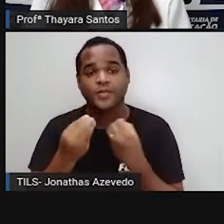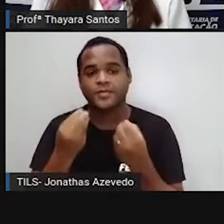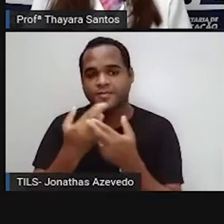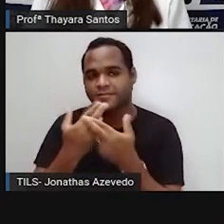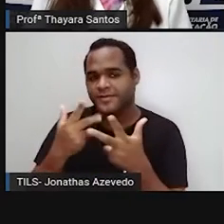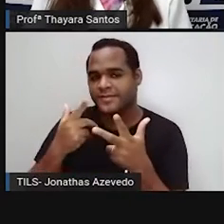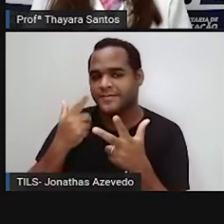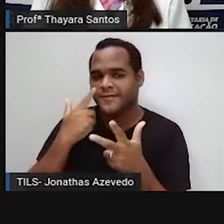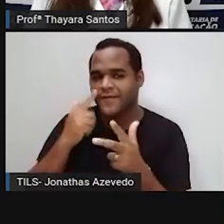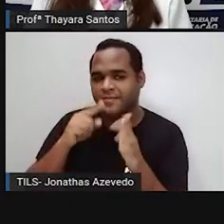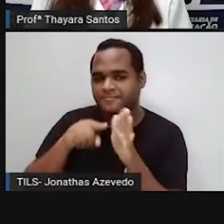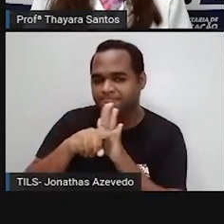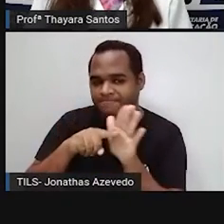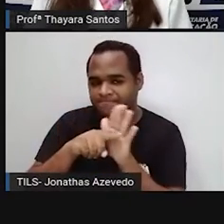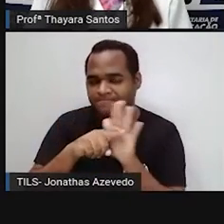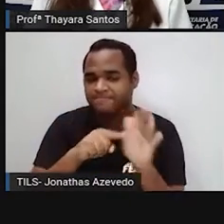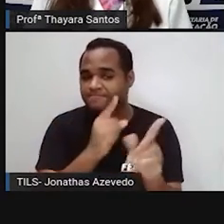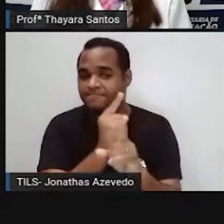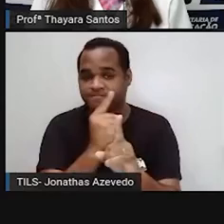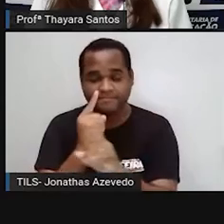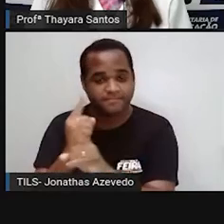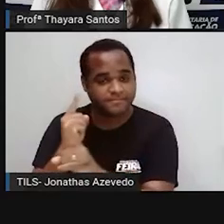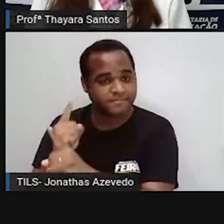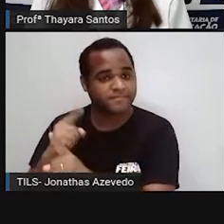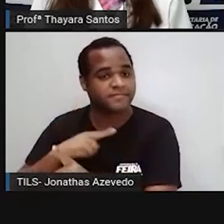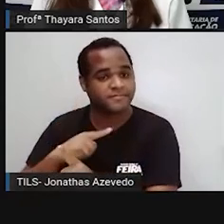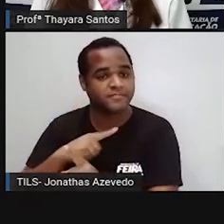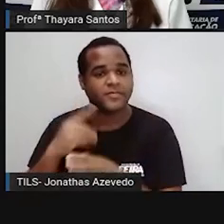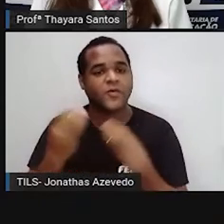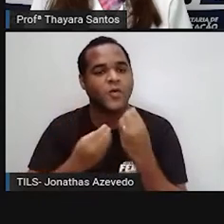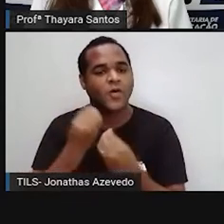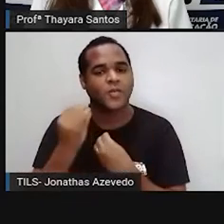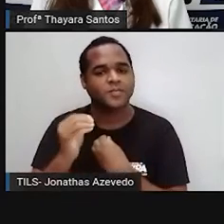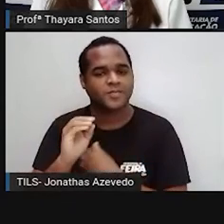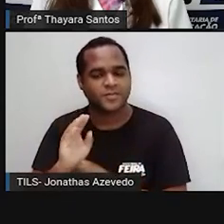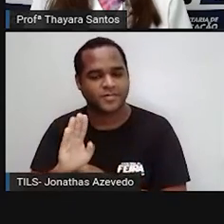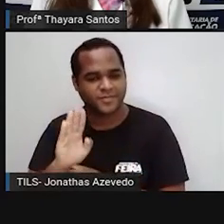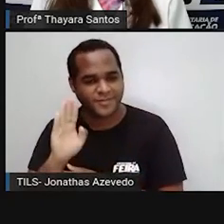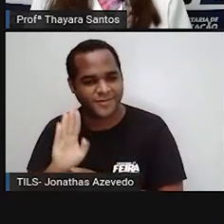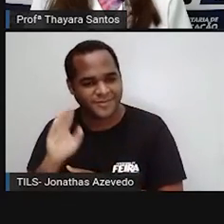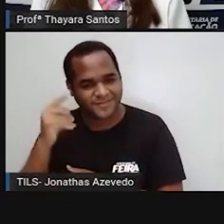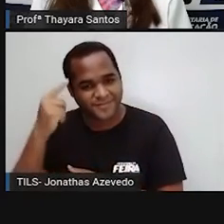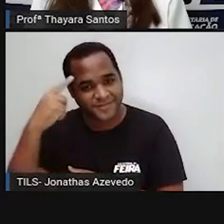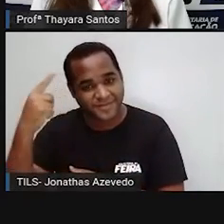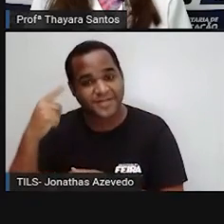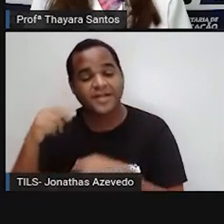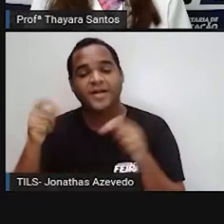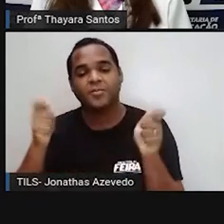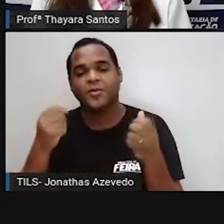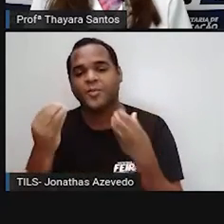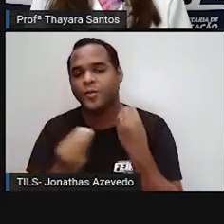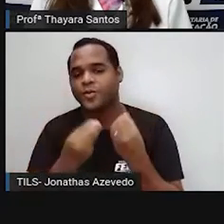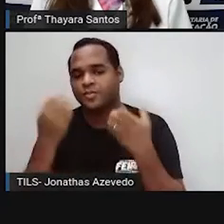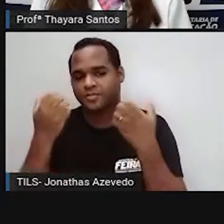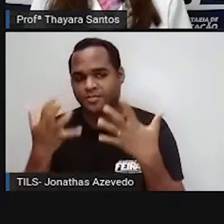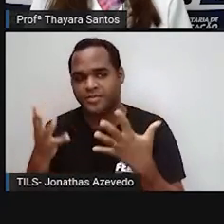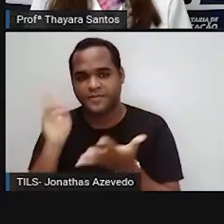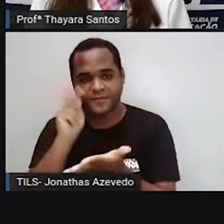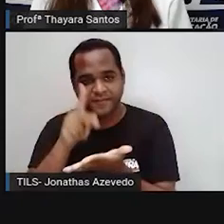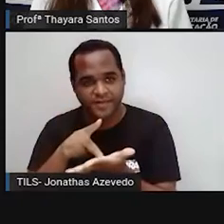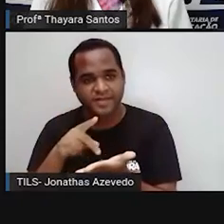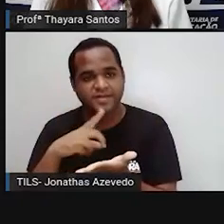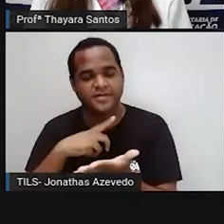pinguim durante o meu doutorado, a biologia do pinguim em Papua. E, para isso, eu realizei quatro